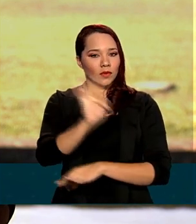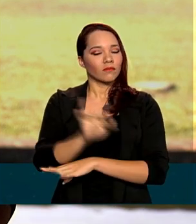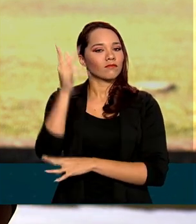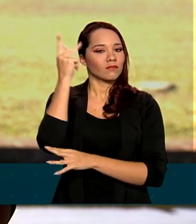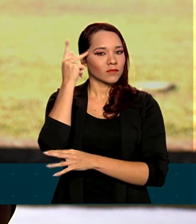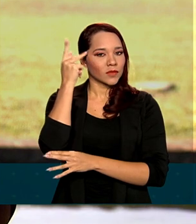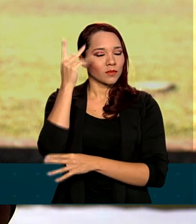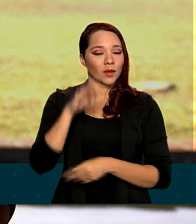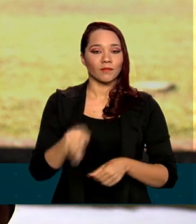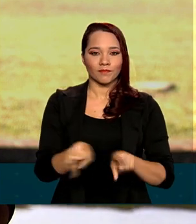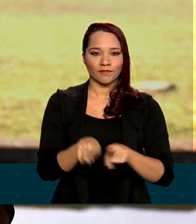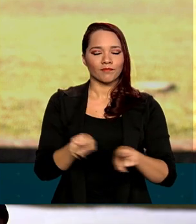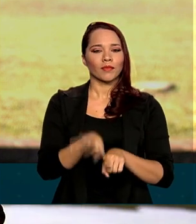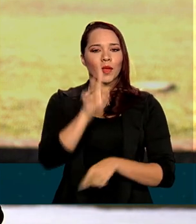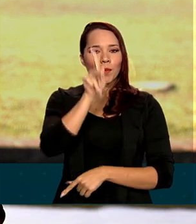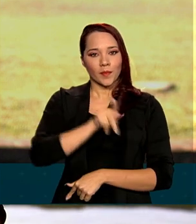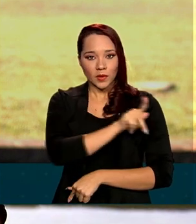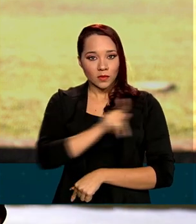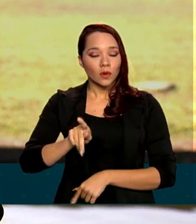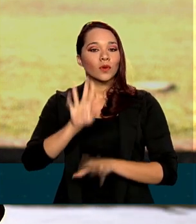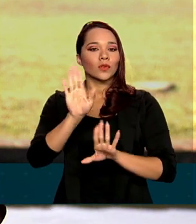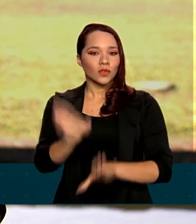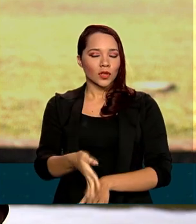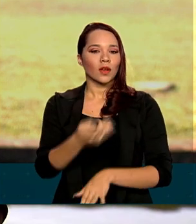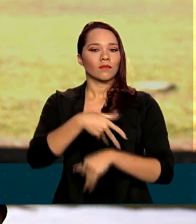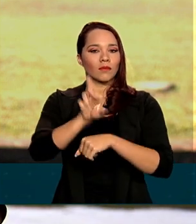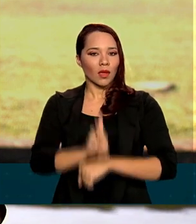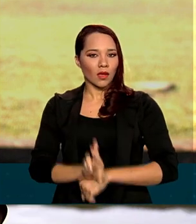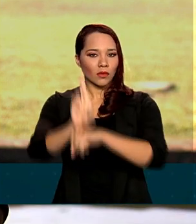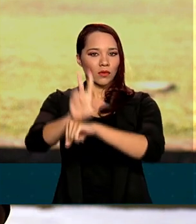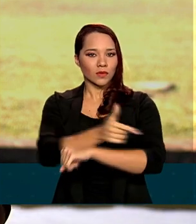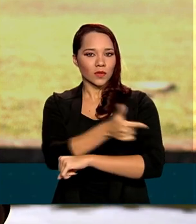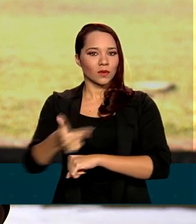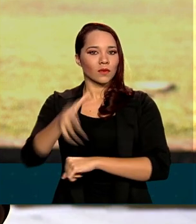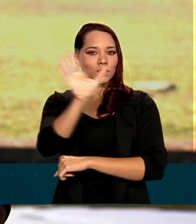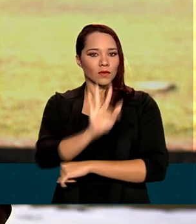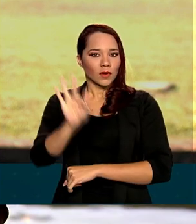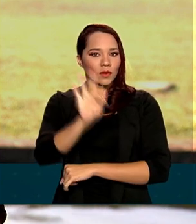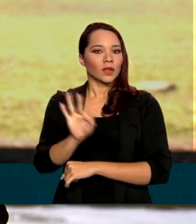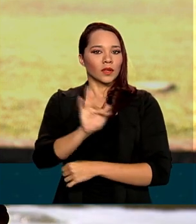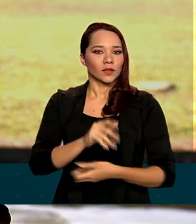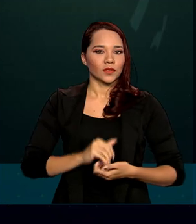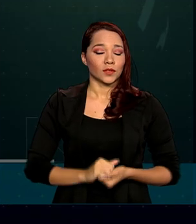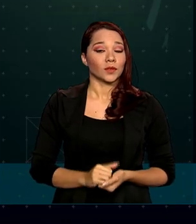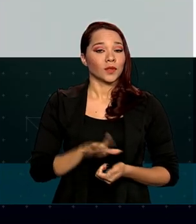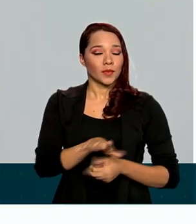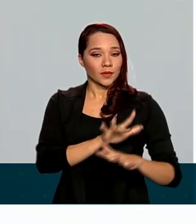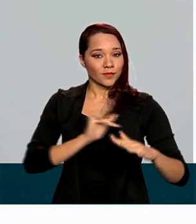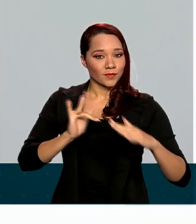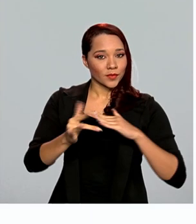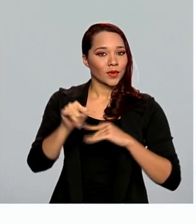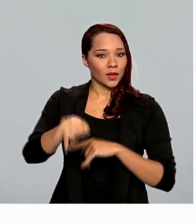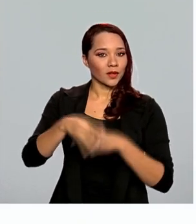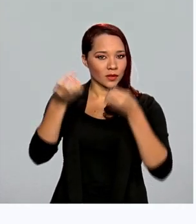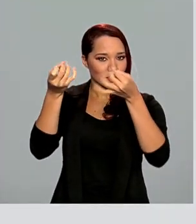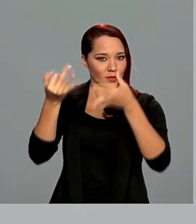Universidade de São Paulo. Ele também é pastor e já foi vice-reitor da Universidade Mackenzie. E pelas redes sociais, o novo